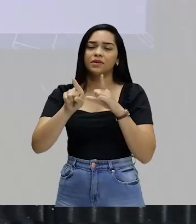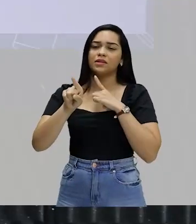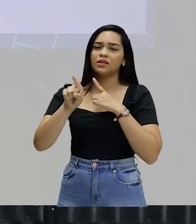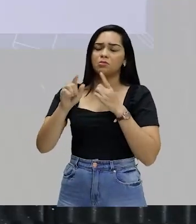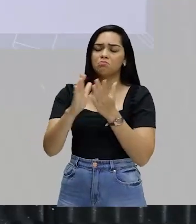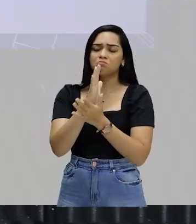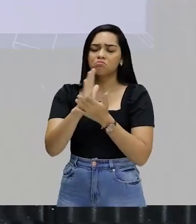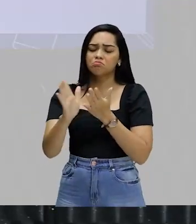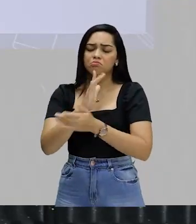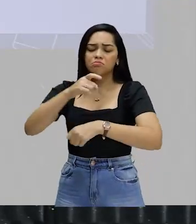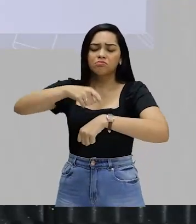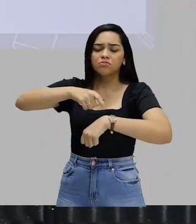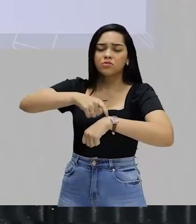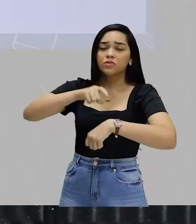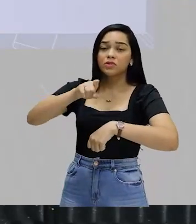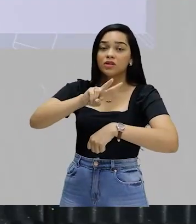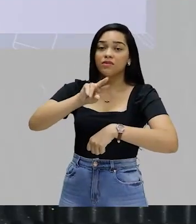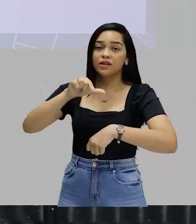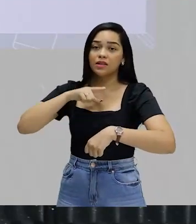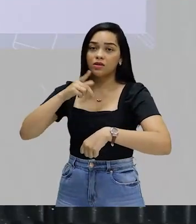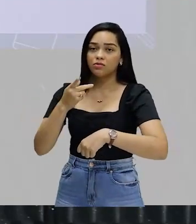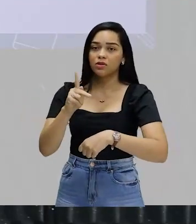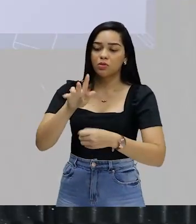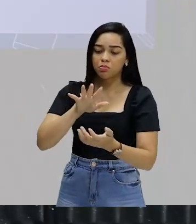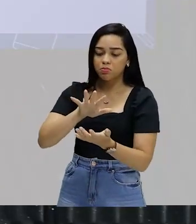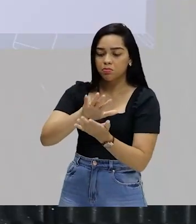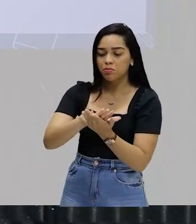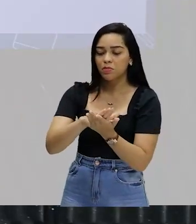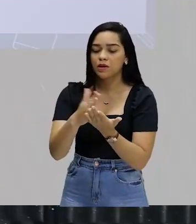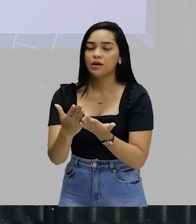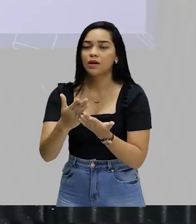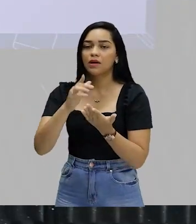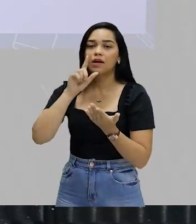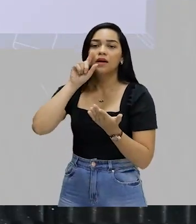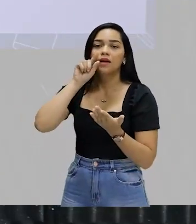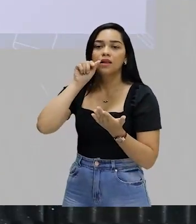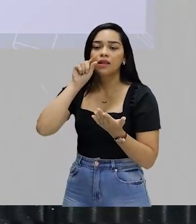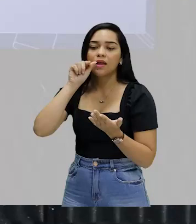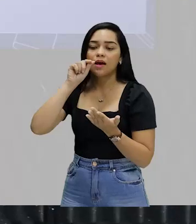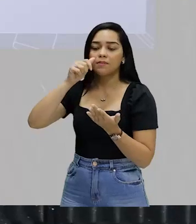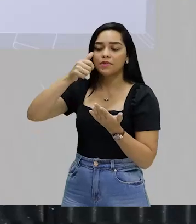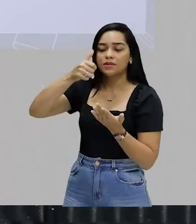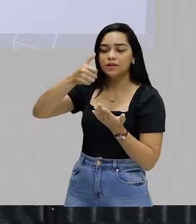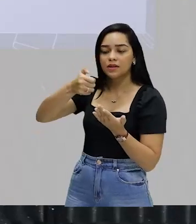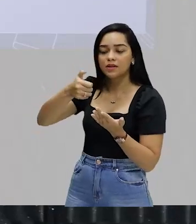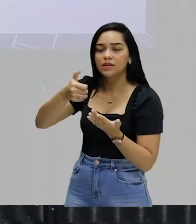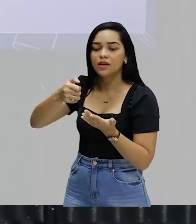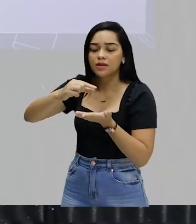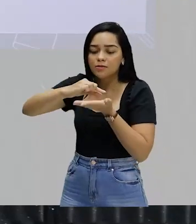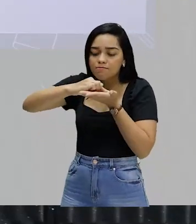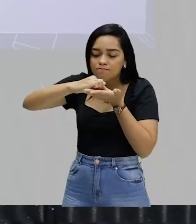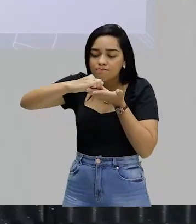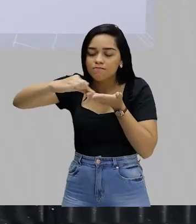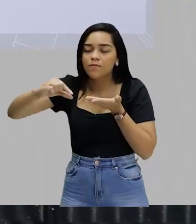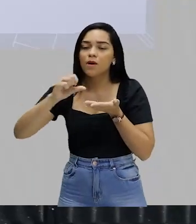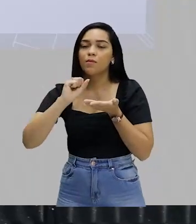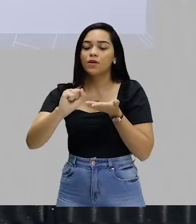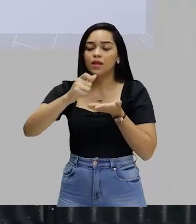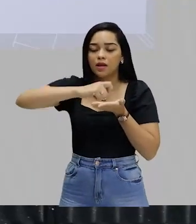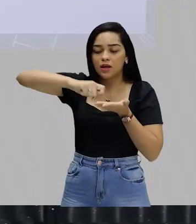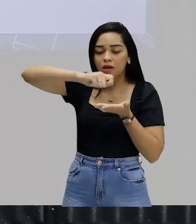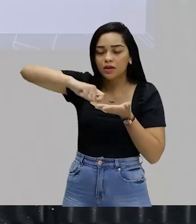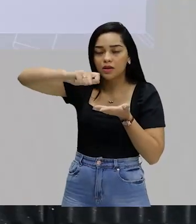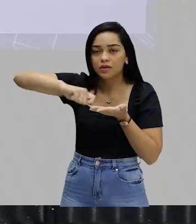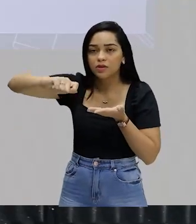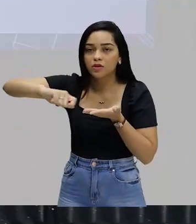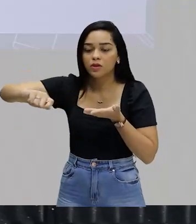segundinhos aqui para você pegar o seu caderno, pegar lápis, caneta, marcar texto, para você anotar